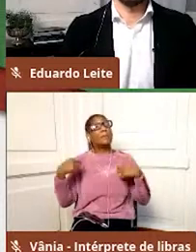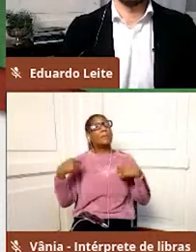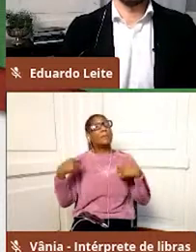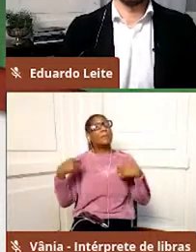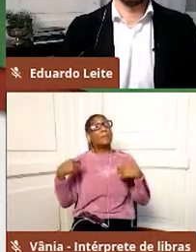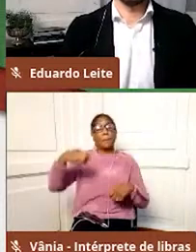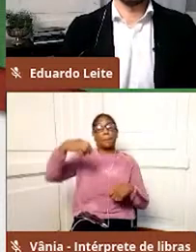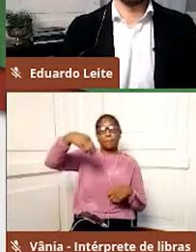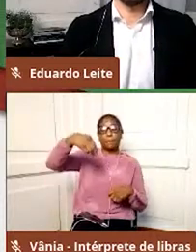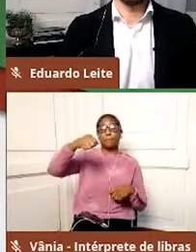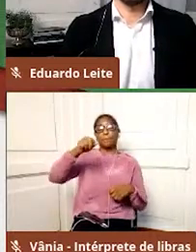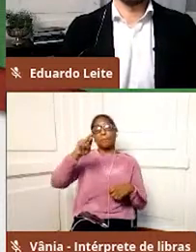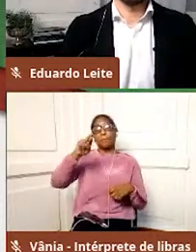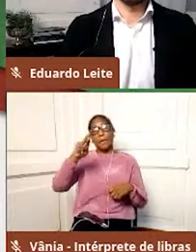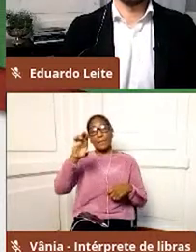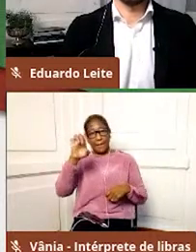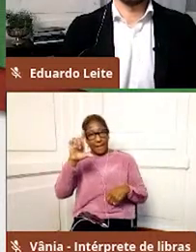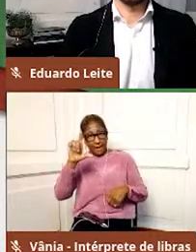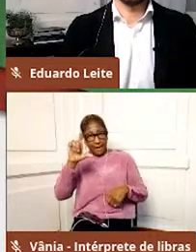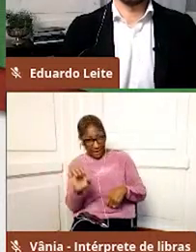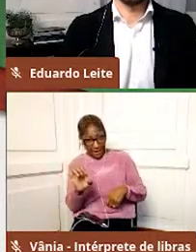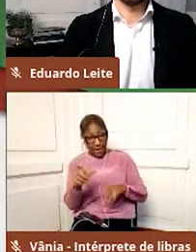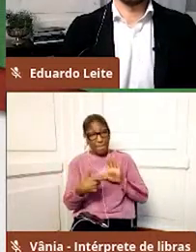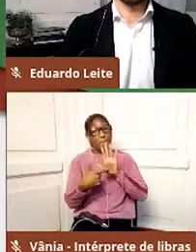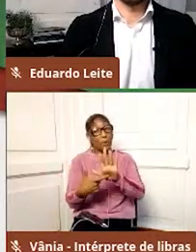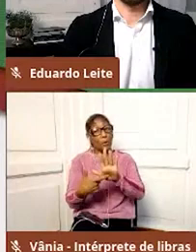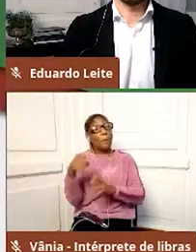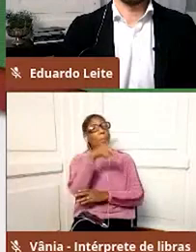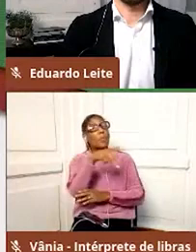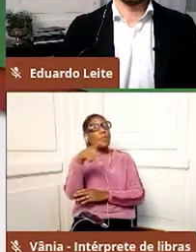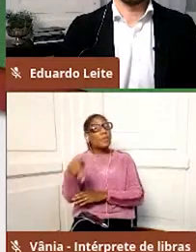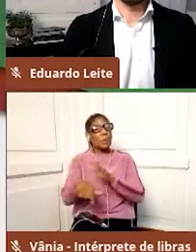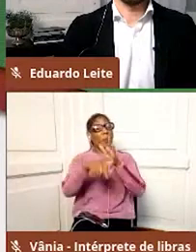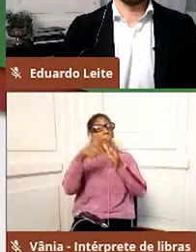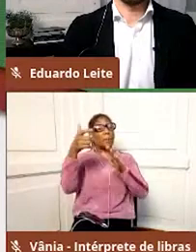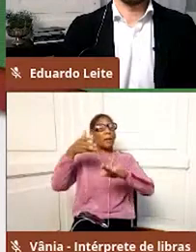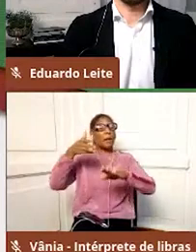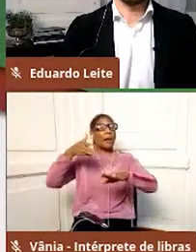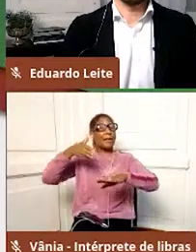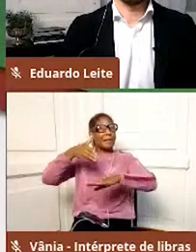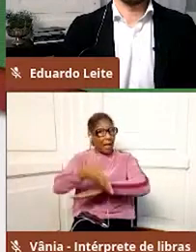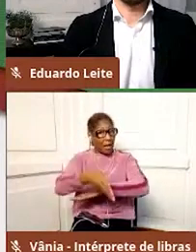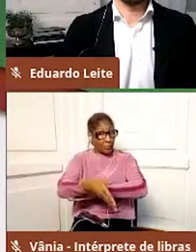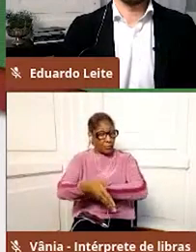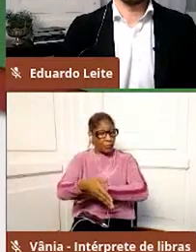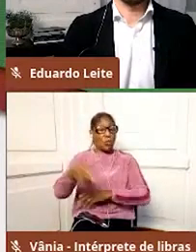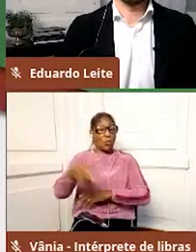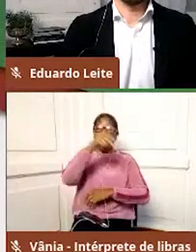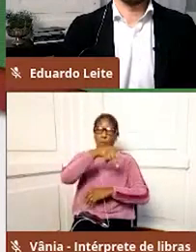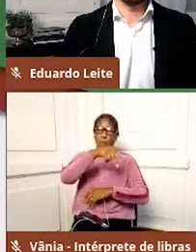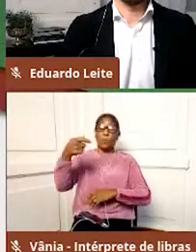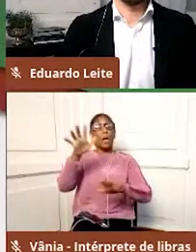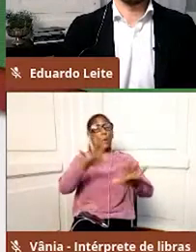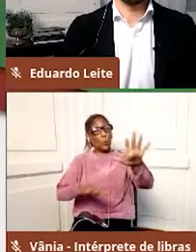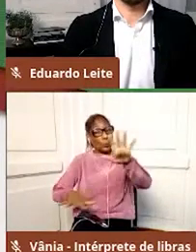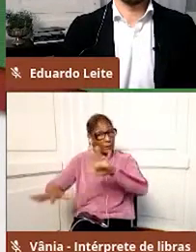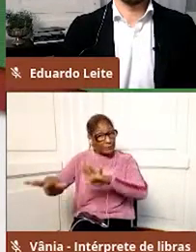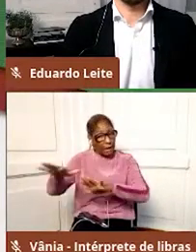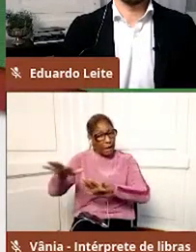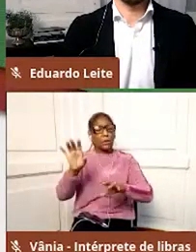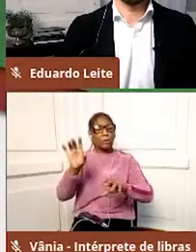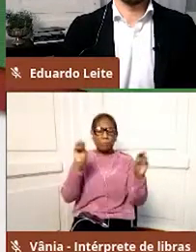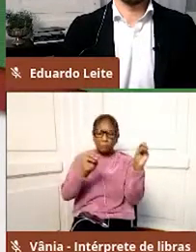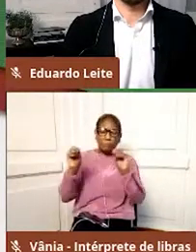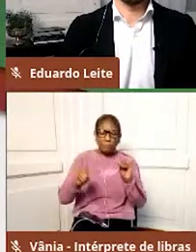mostrando como seria o primeiro acesso para o professor. E aí, para o professor, esse cuidado de colocar os dados